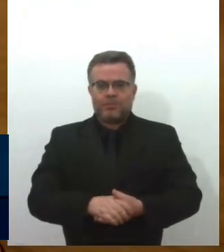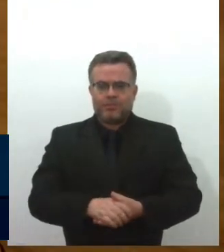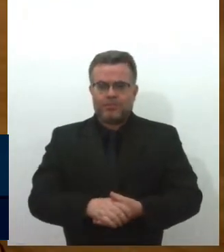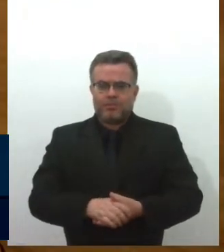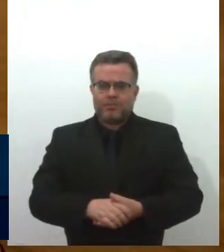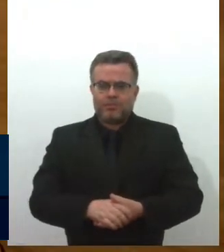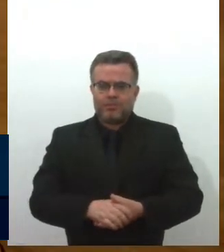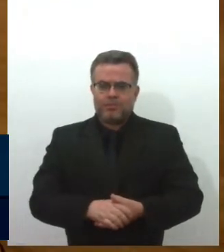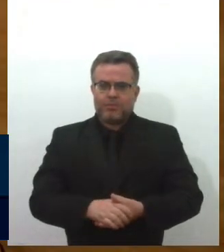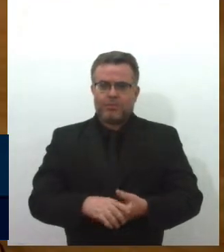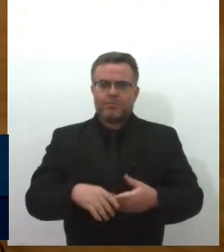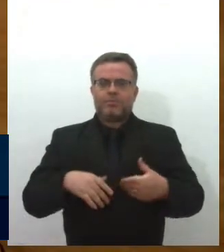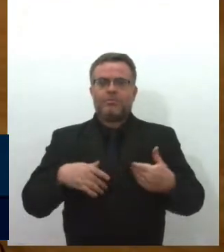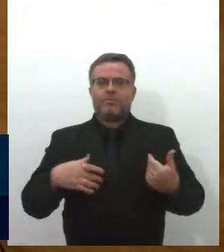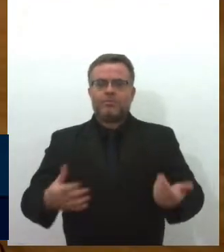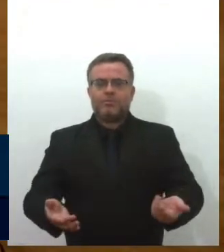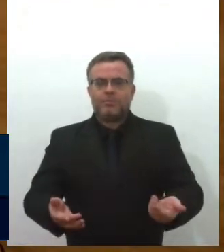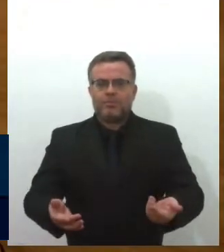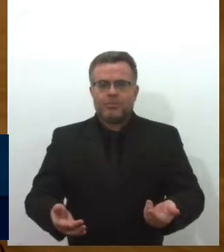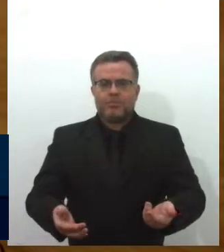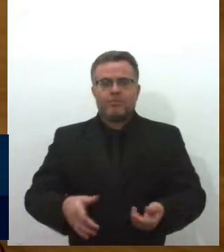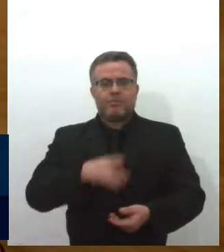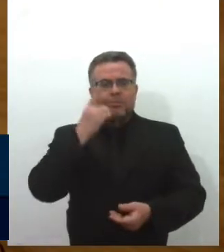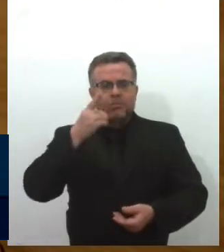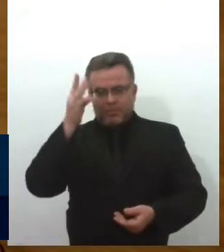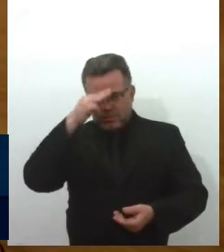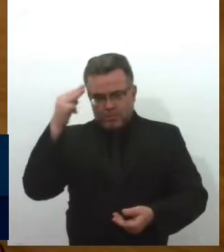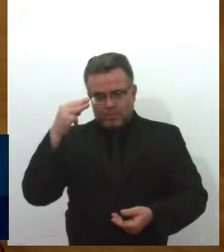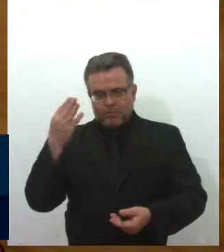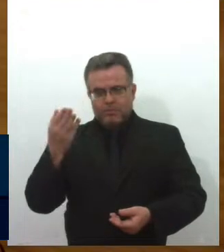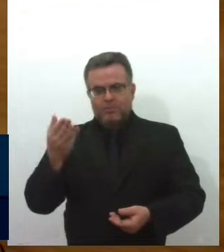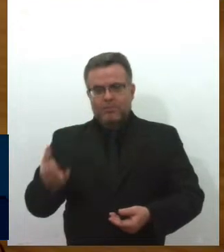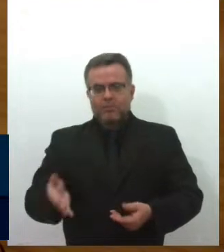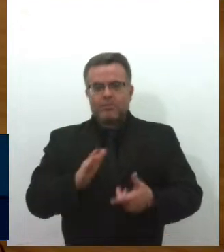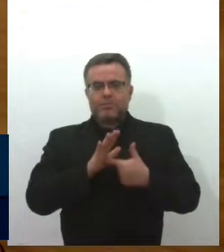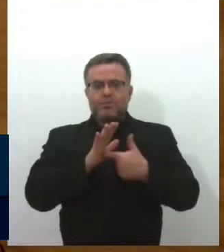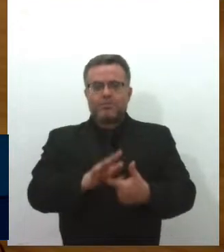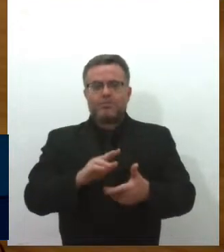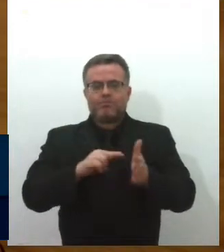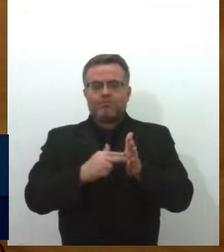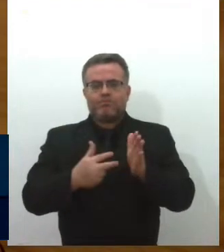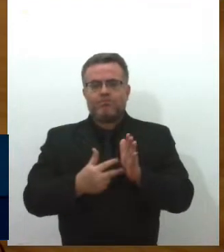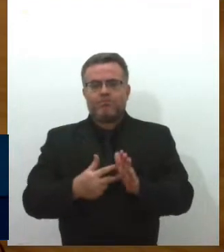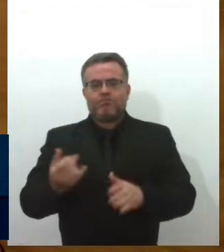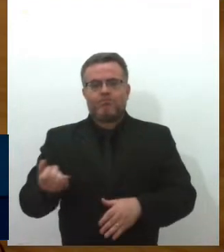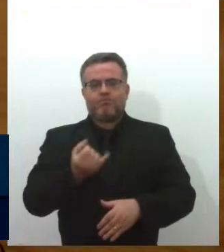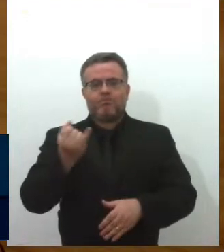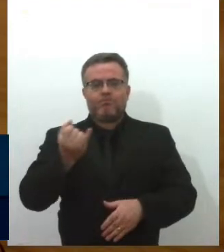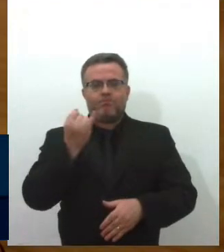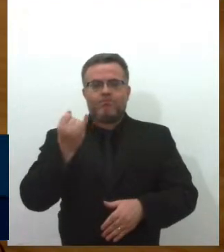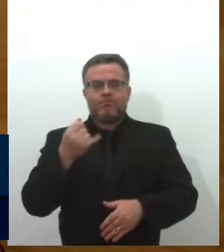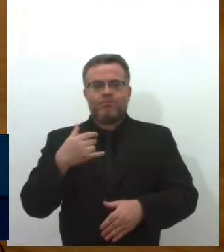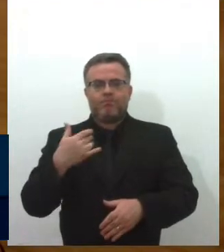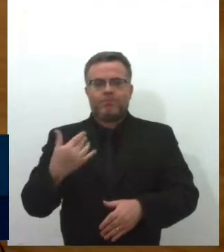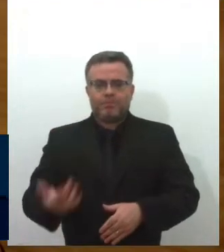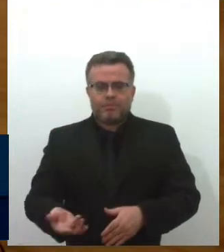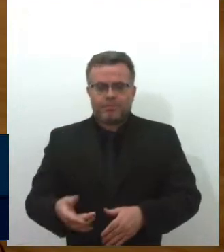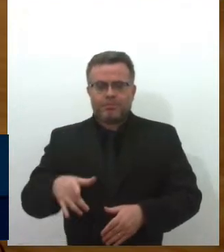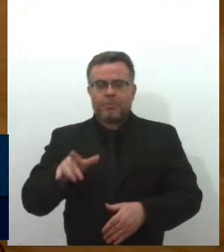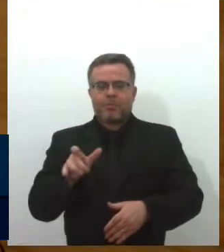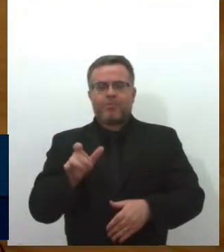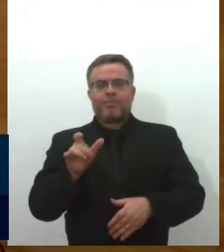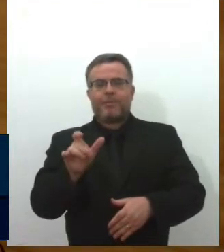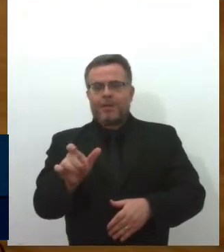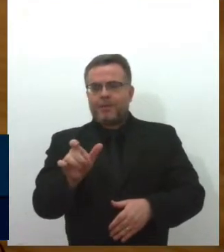E, deputada Maria Mendonça, teve um significado enorme. Com a carteira de